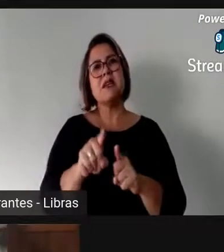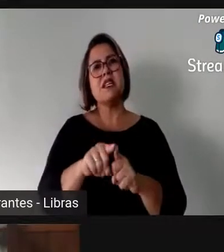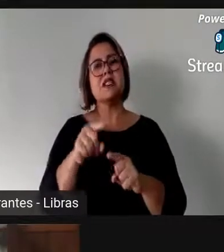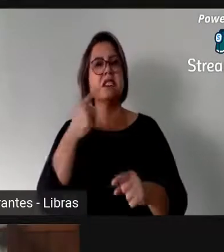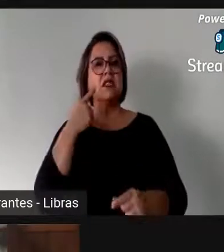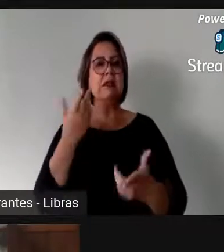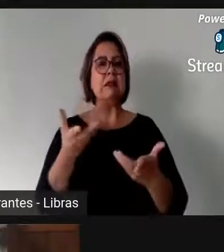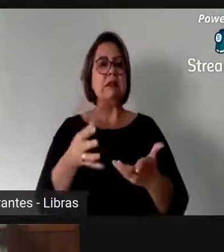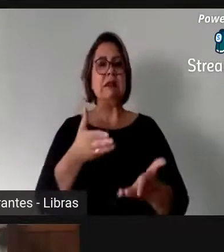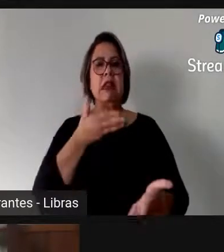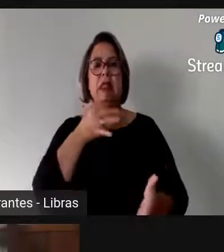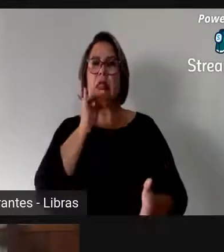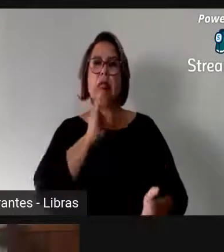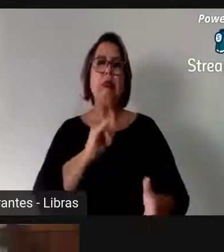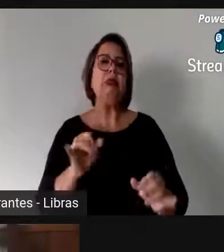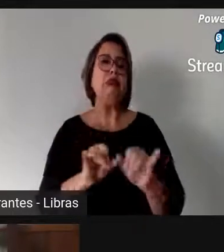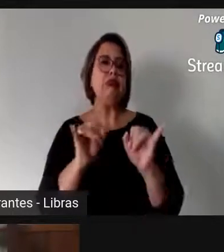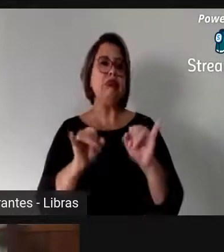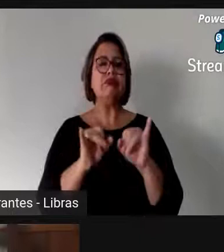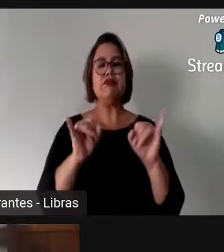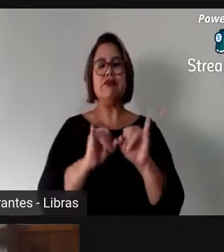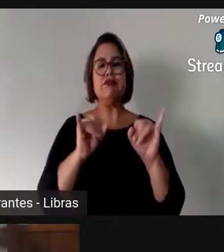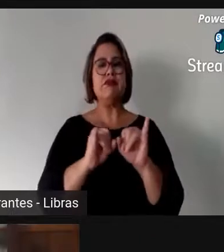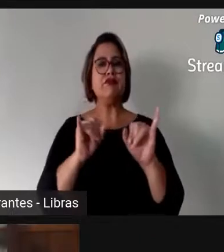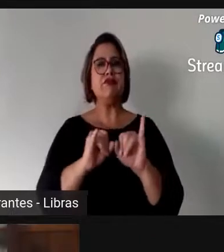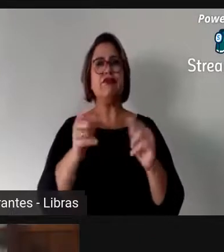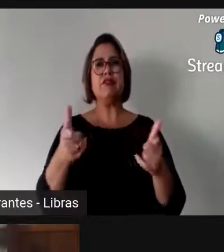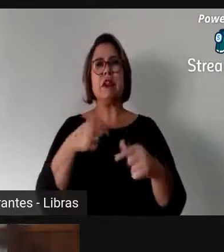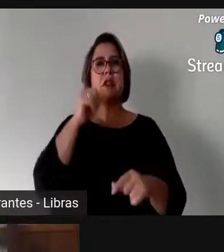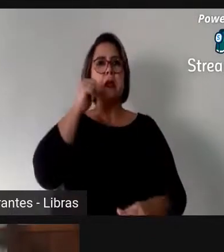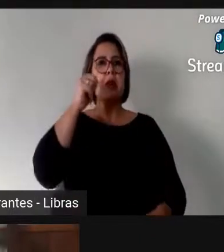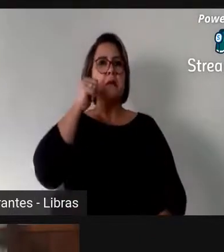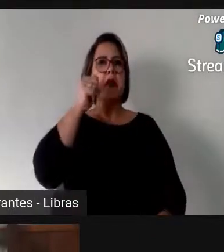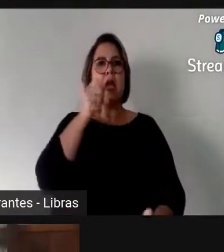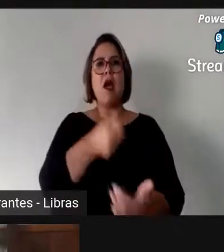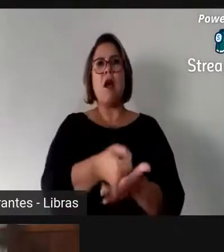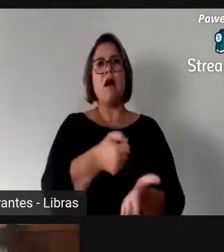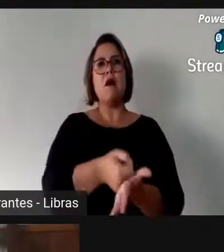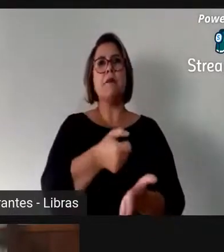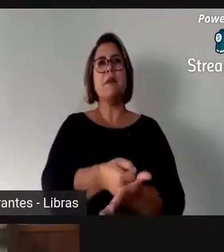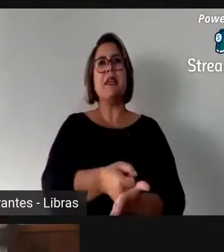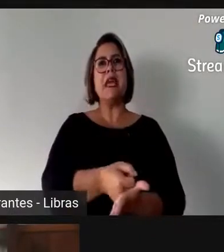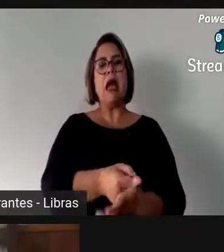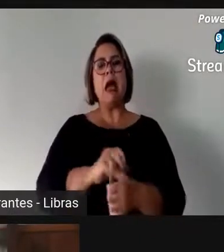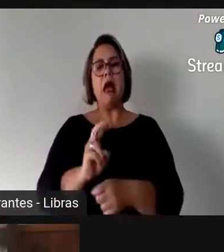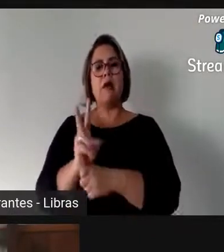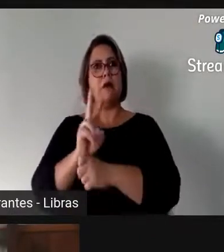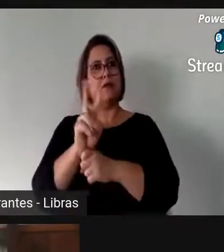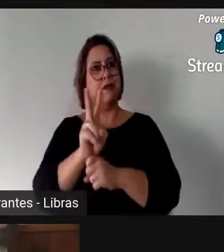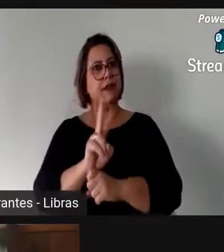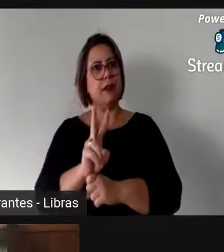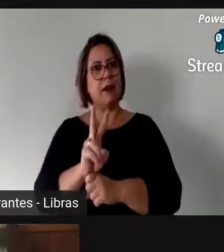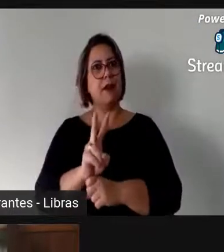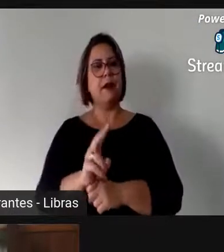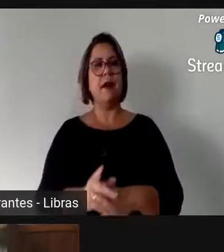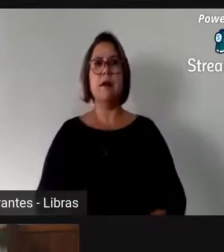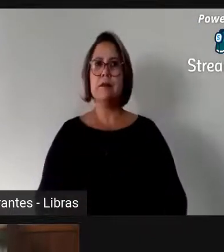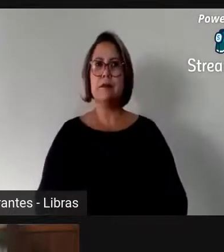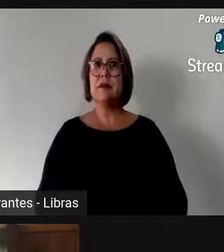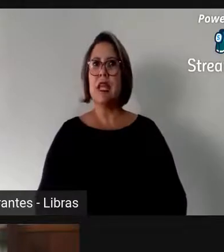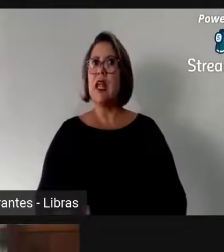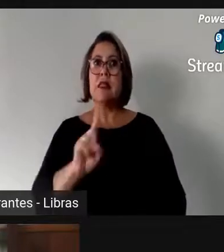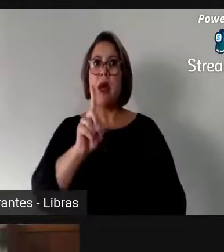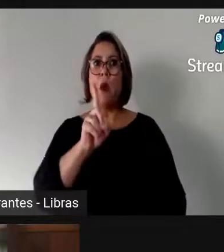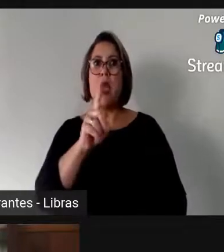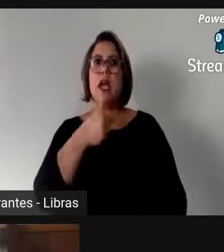e que é uma formalidade que nós, mulheres, temos a obrigação de fiscalizar. Isso não é obrigação só nossa de